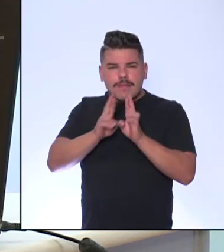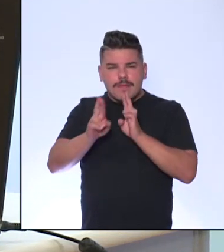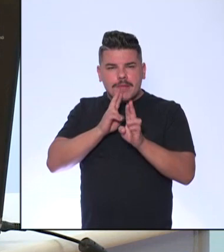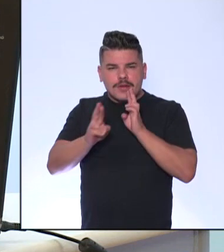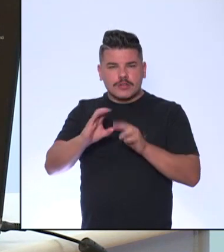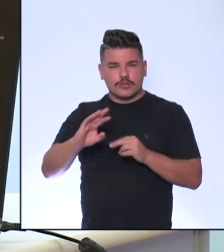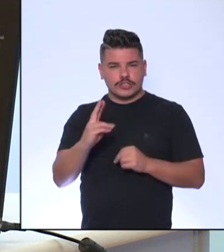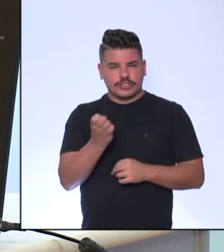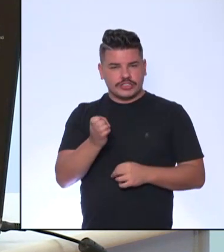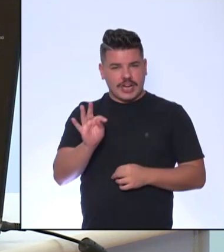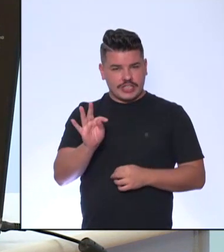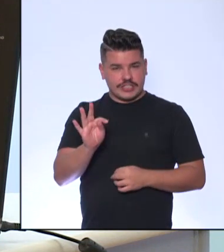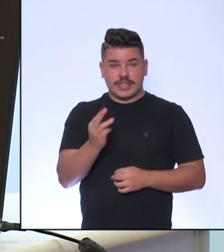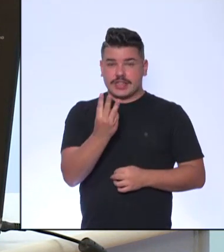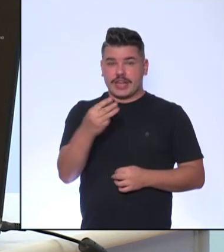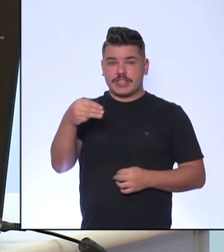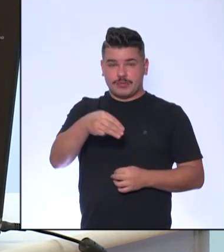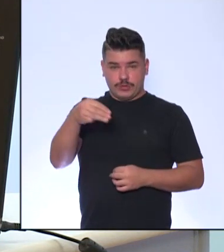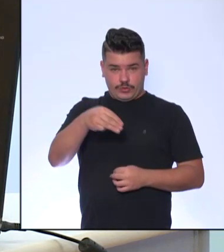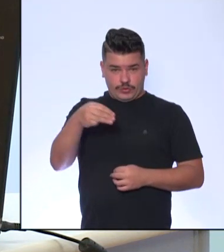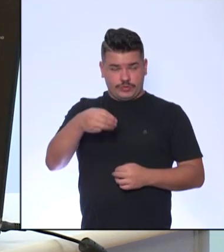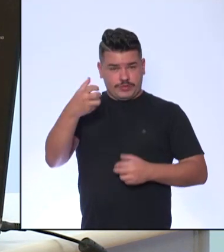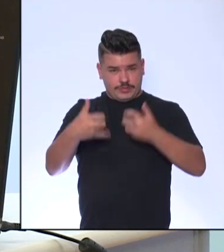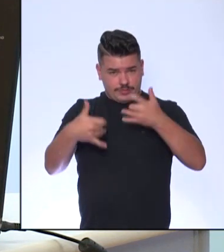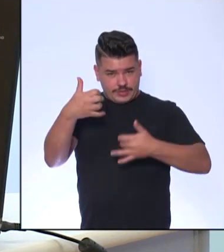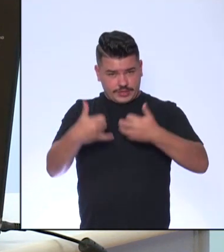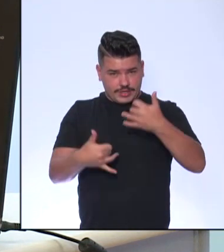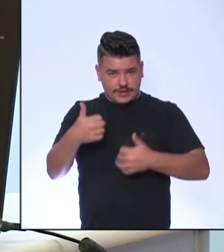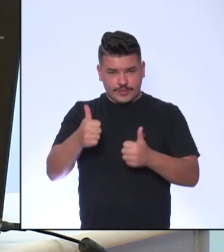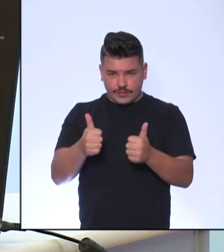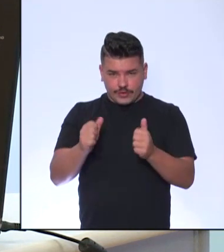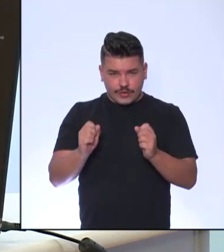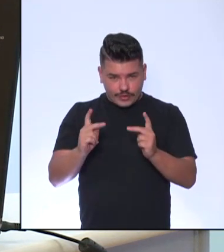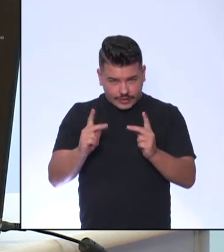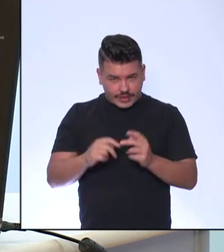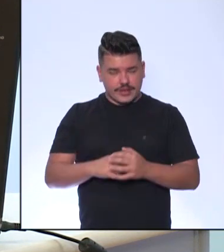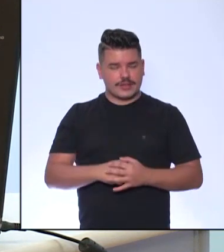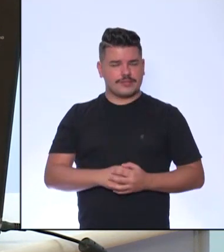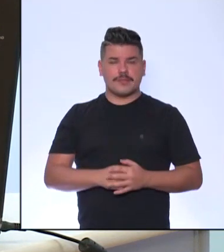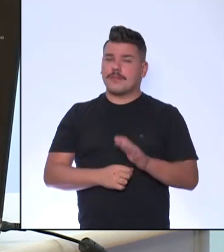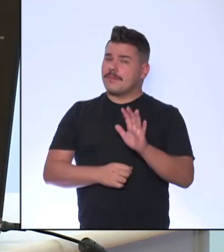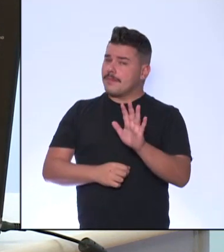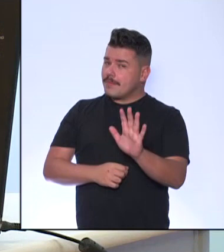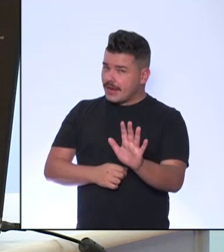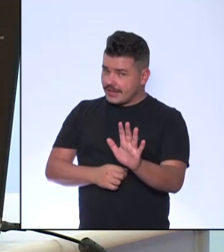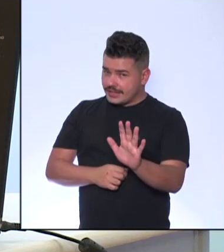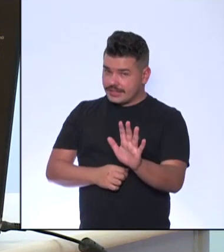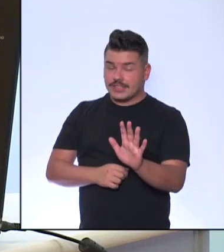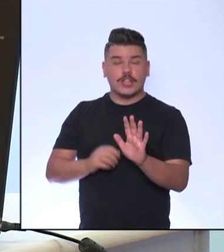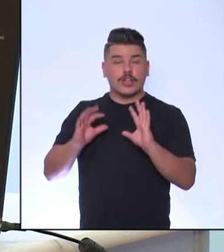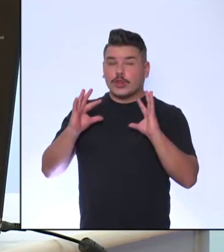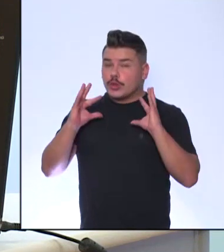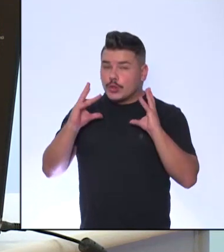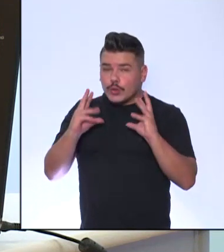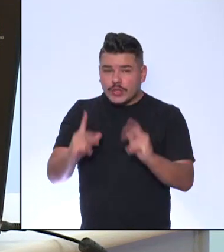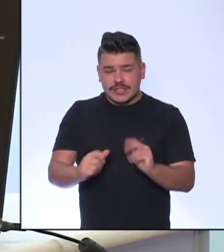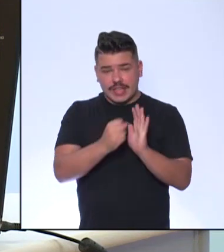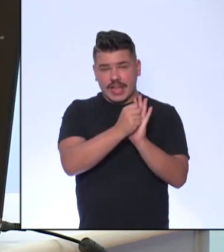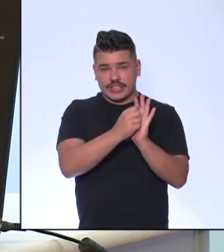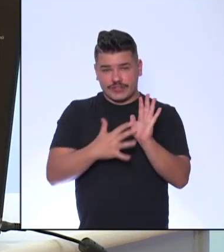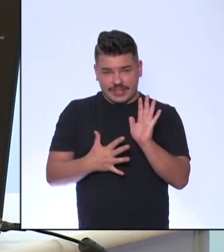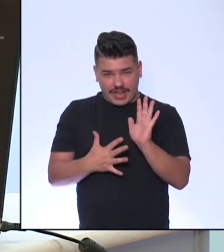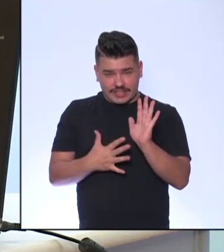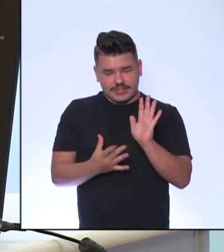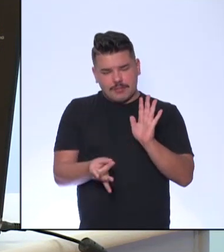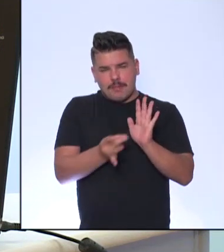minutos para interagir no chat com essas questões, colocando as respostas. Lembrando que essas atividades estão presentes no material do aluno